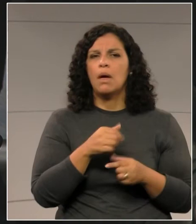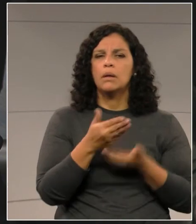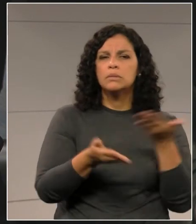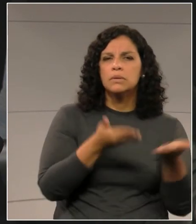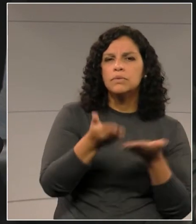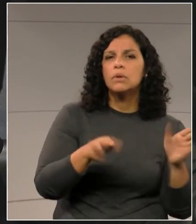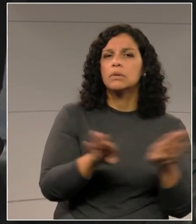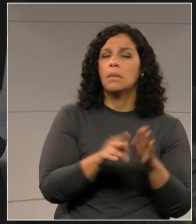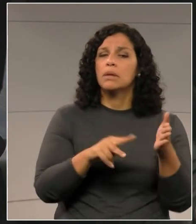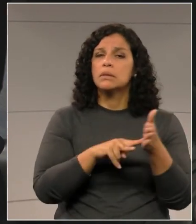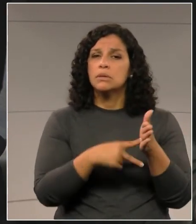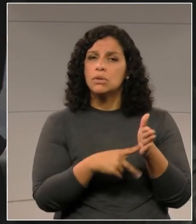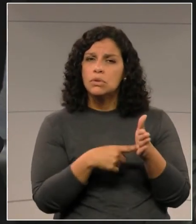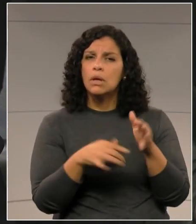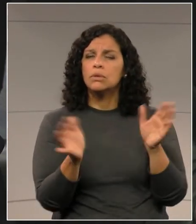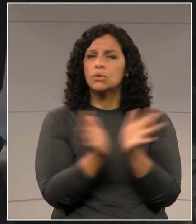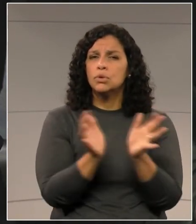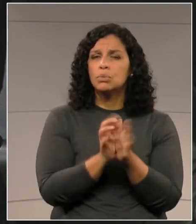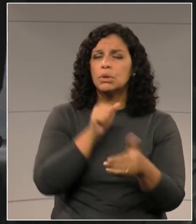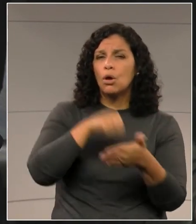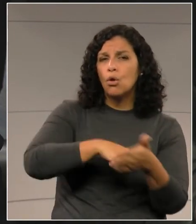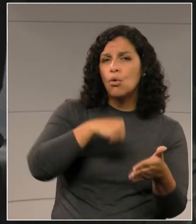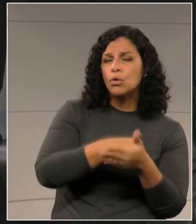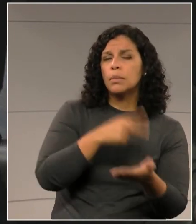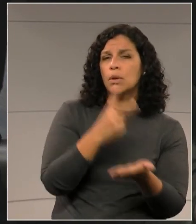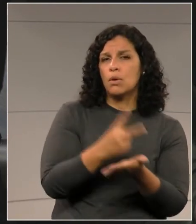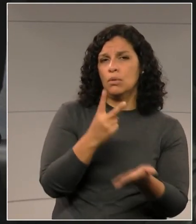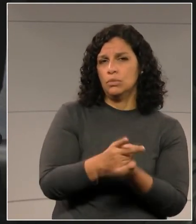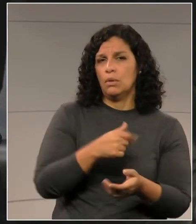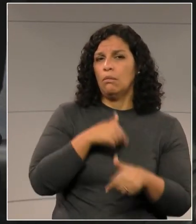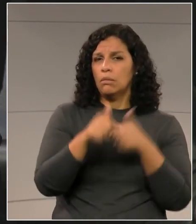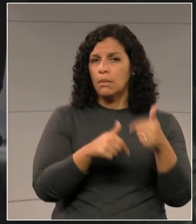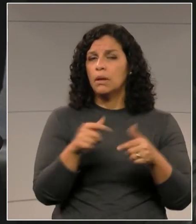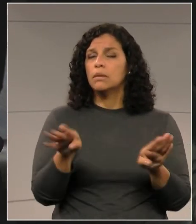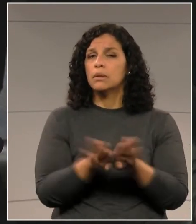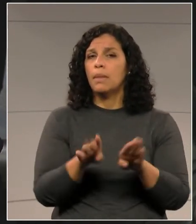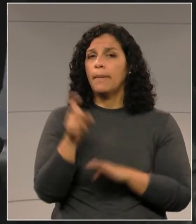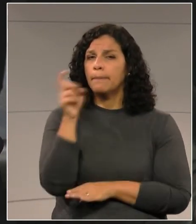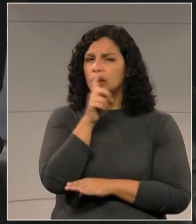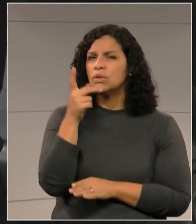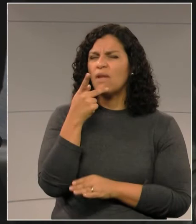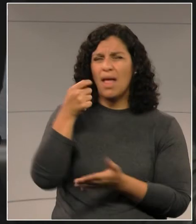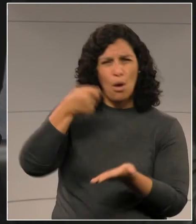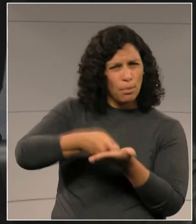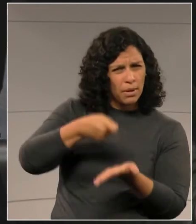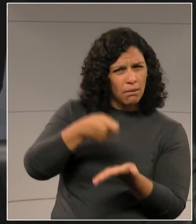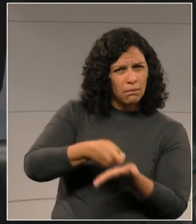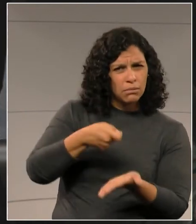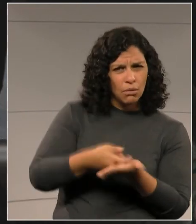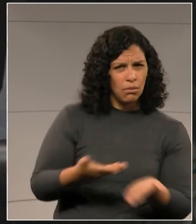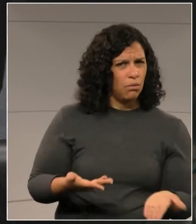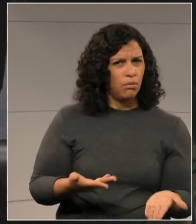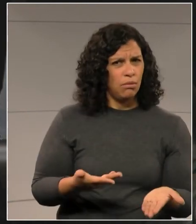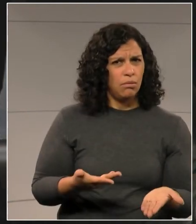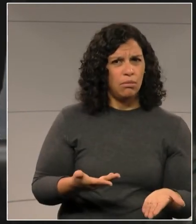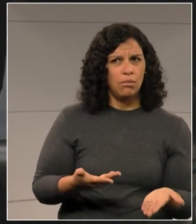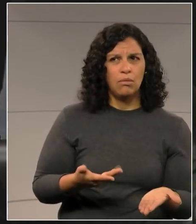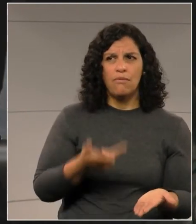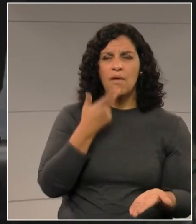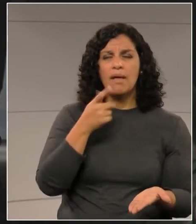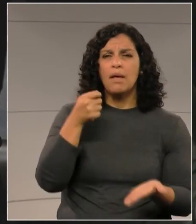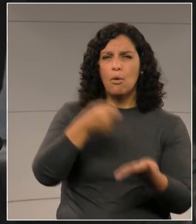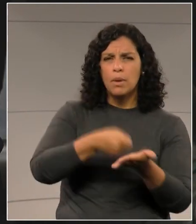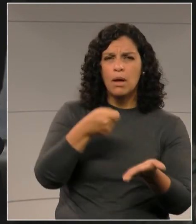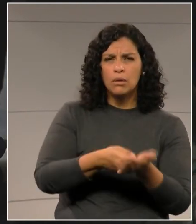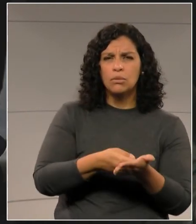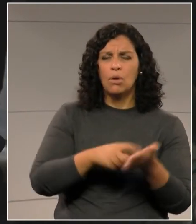seus sindicatos e entidades que lutam pela manutenção. E também na mentira em dizer que é obrigatório, a dar a entender que é obrigatório